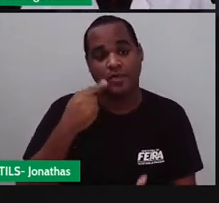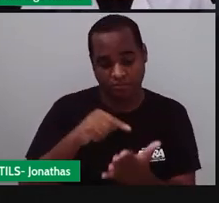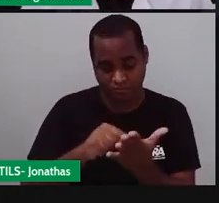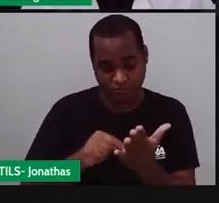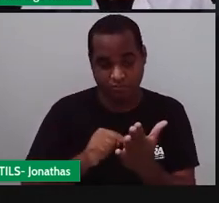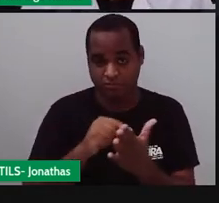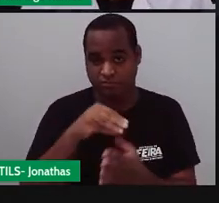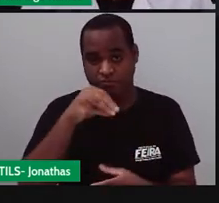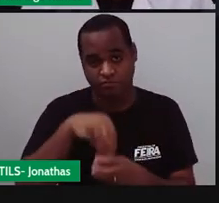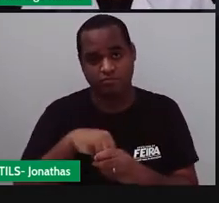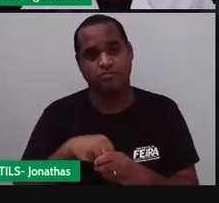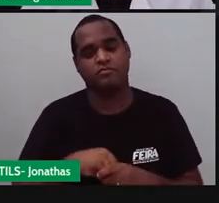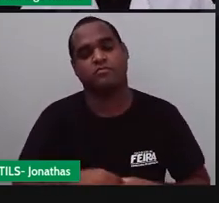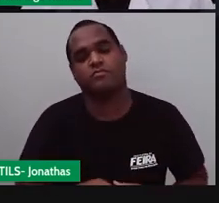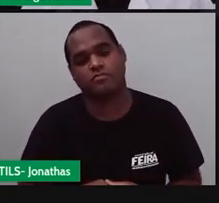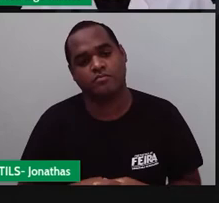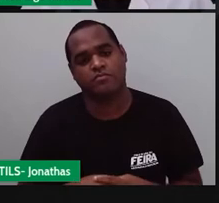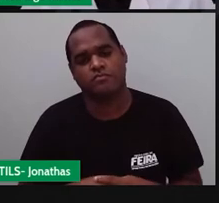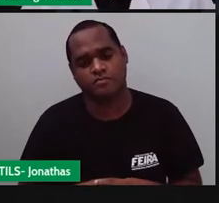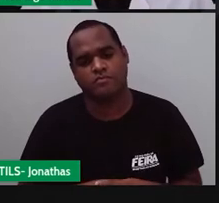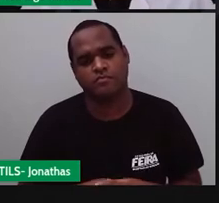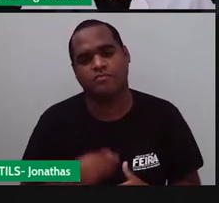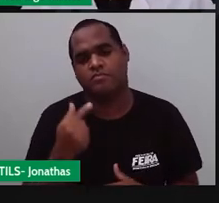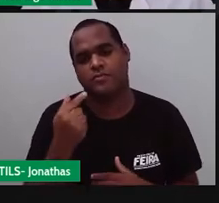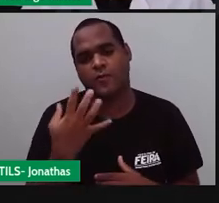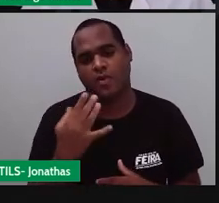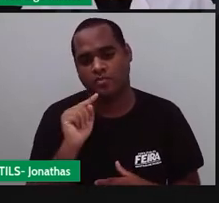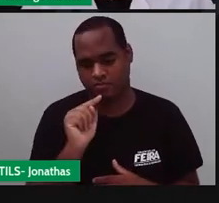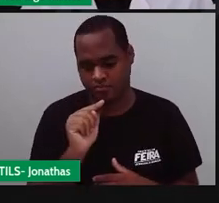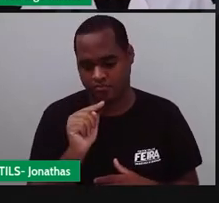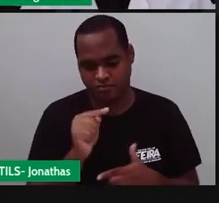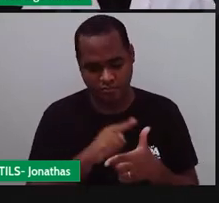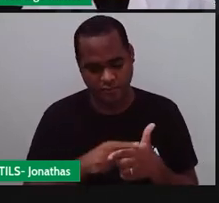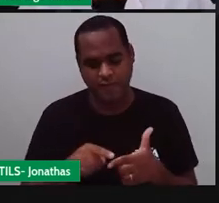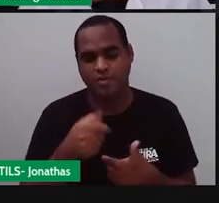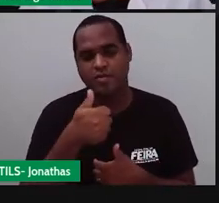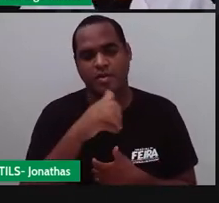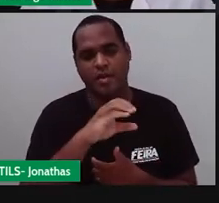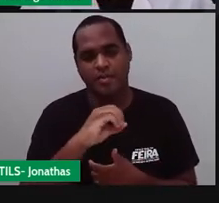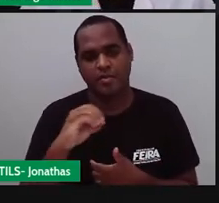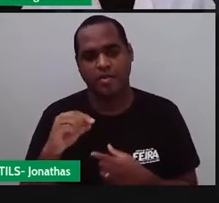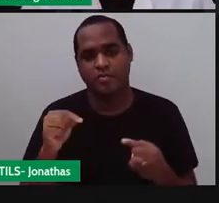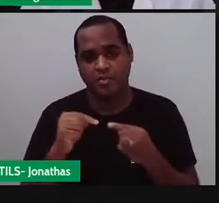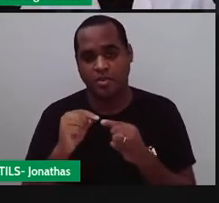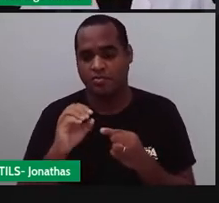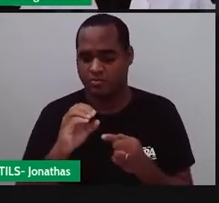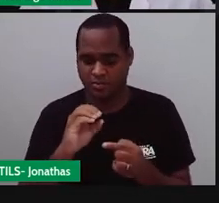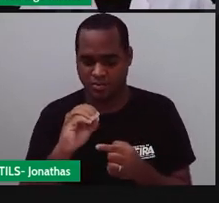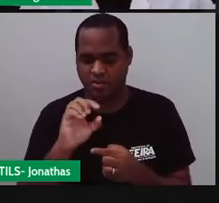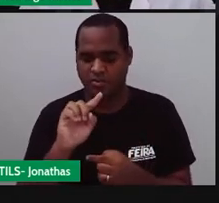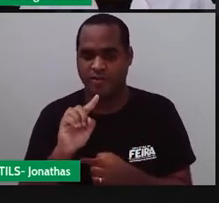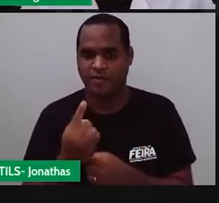fazendo na calculadora e você vai perceber que o resultado é 0